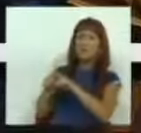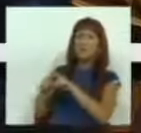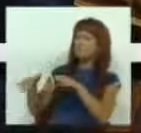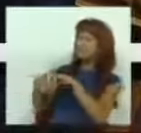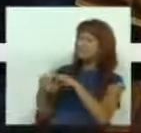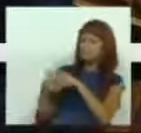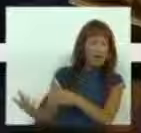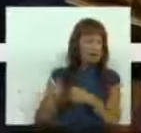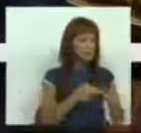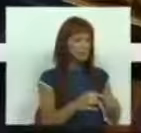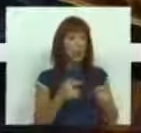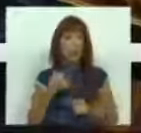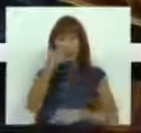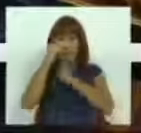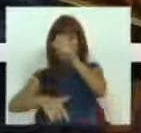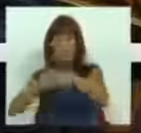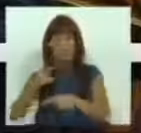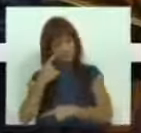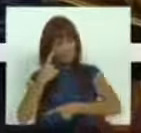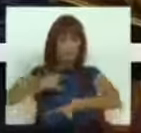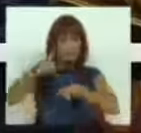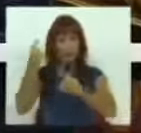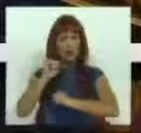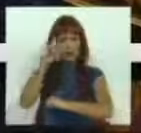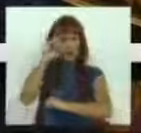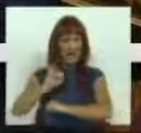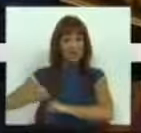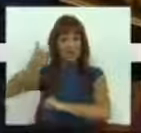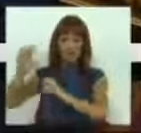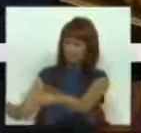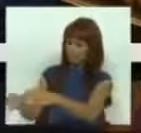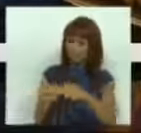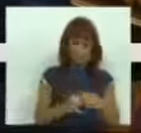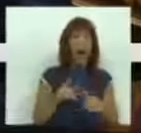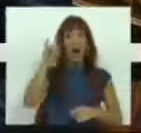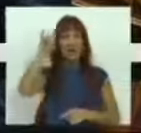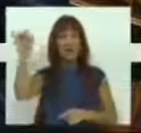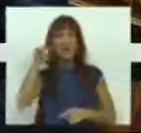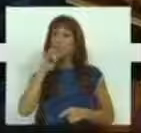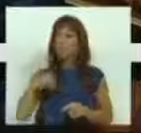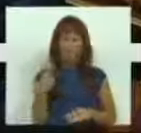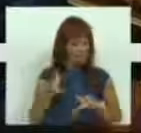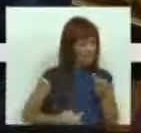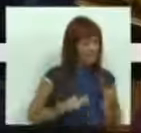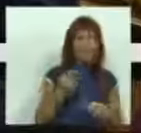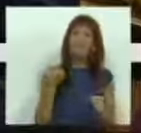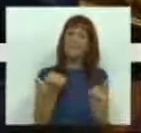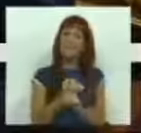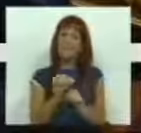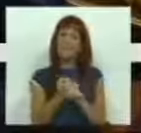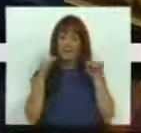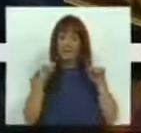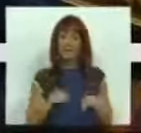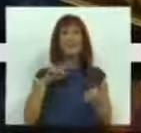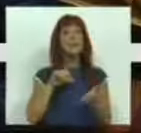participativa, quando as populações expressam as suas ideias e quando essas ideias podem ser apreciadas e trabalhadas